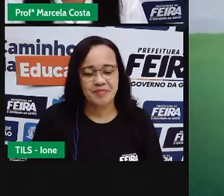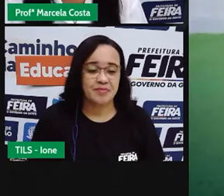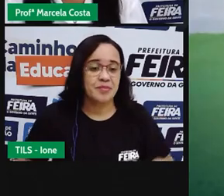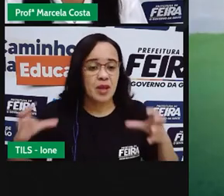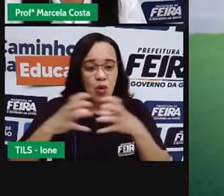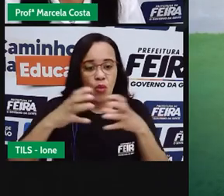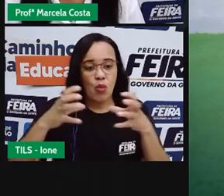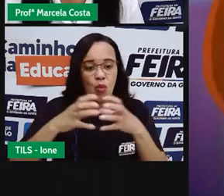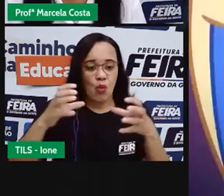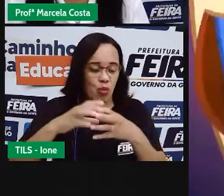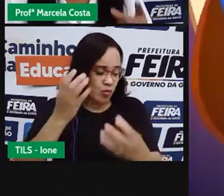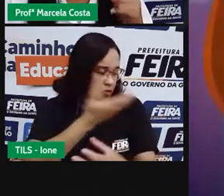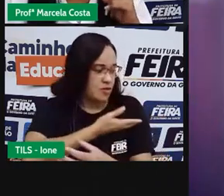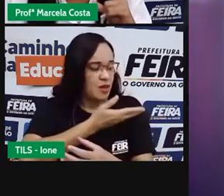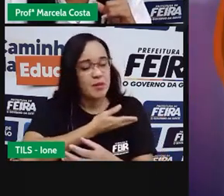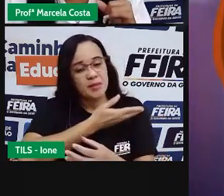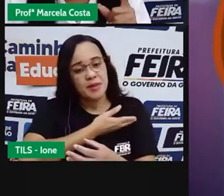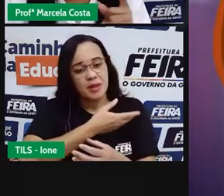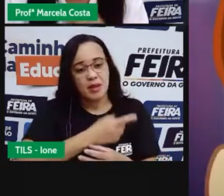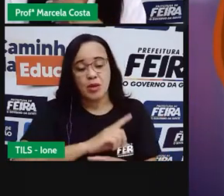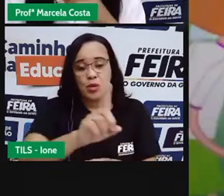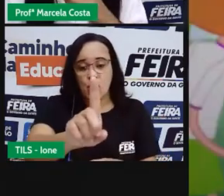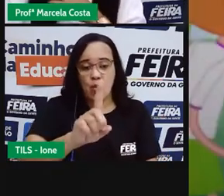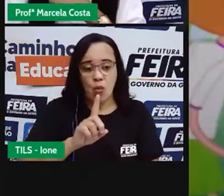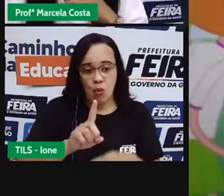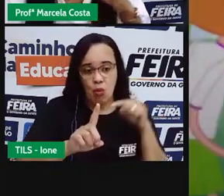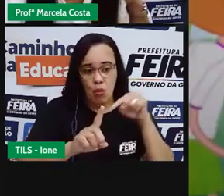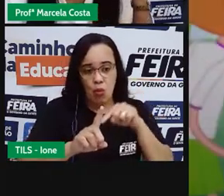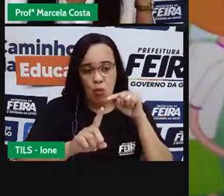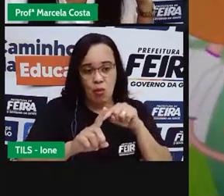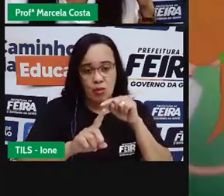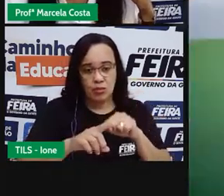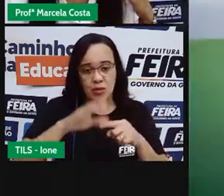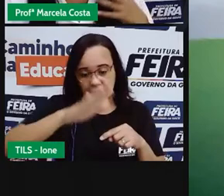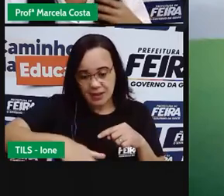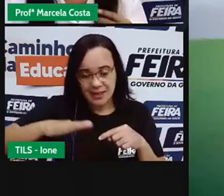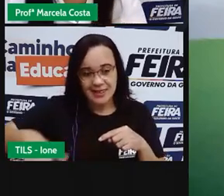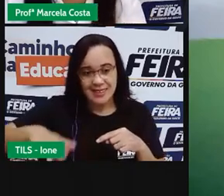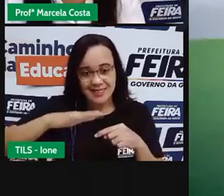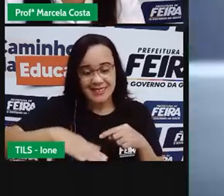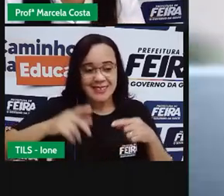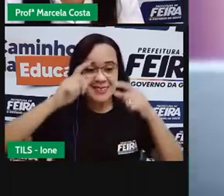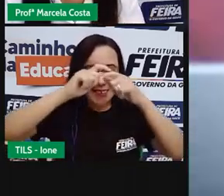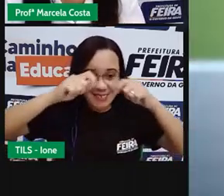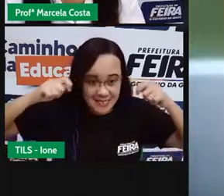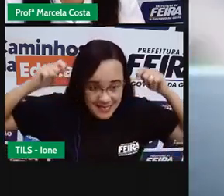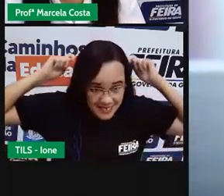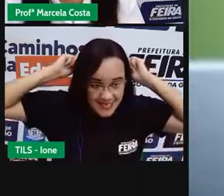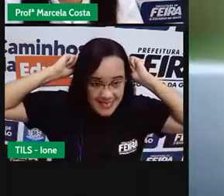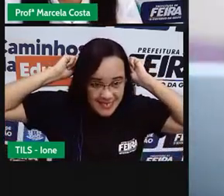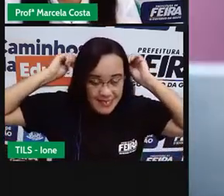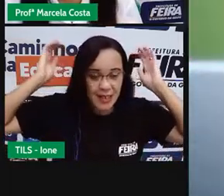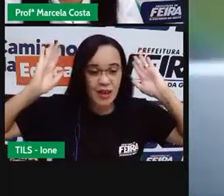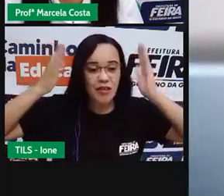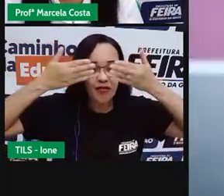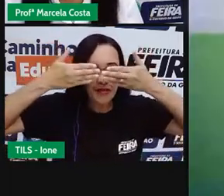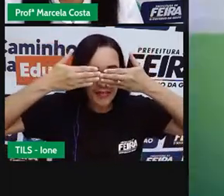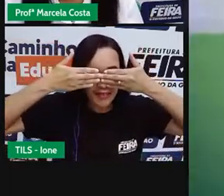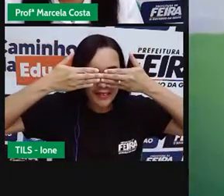E aí Uma mãe Que vai ficar vendada Peguei olhos Fechados